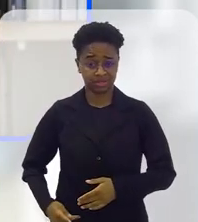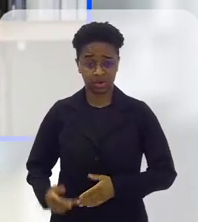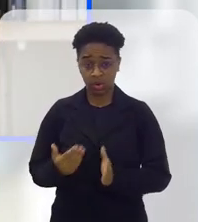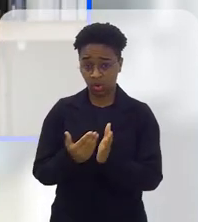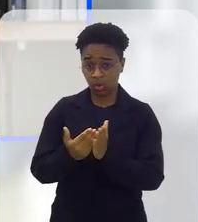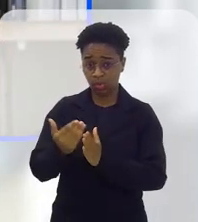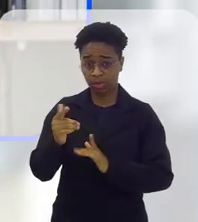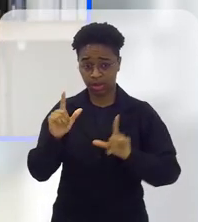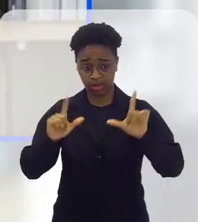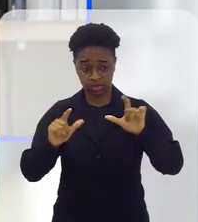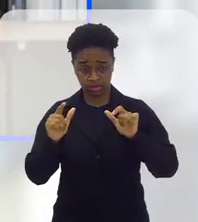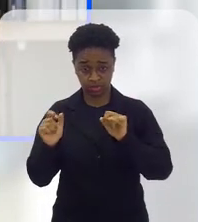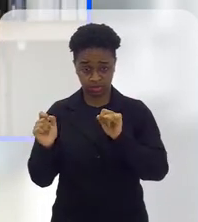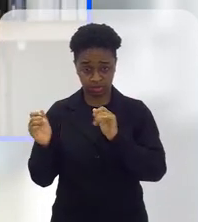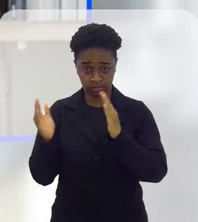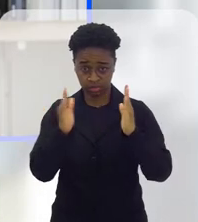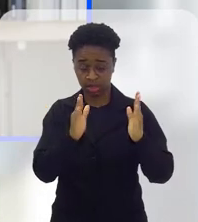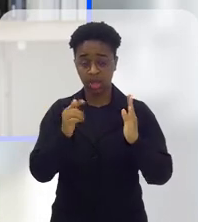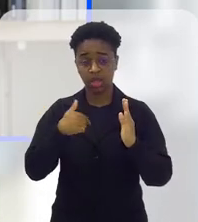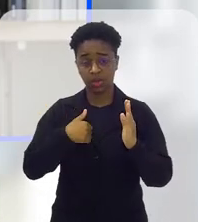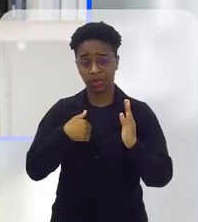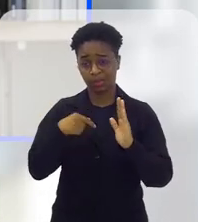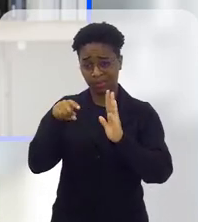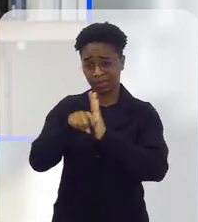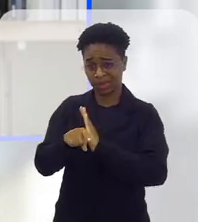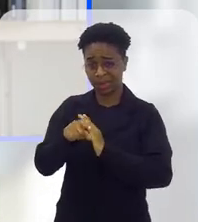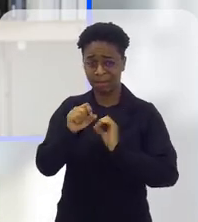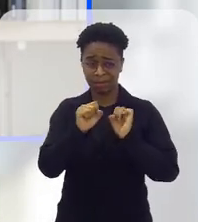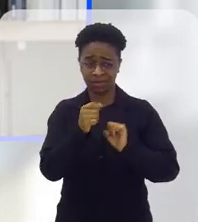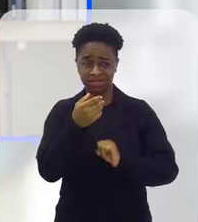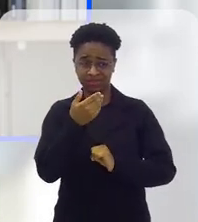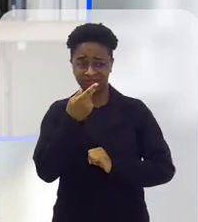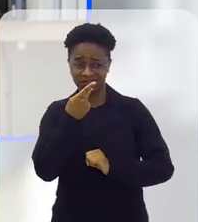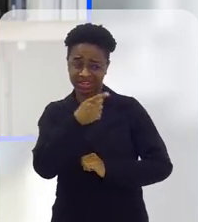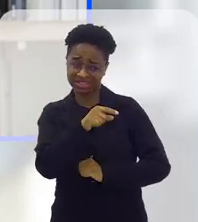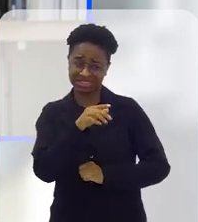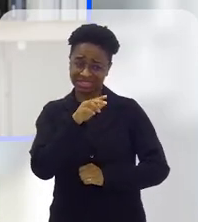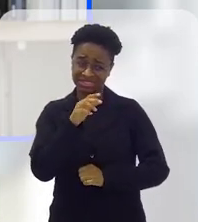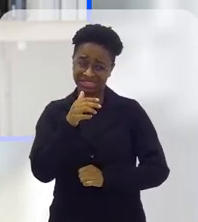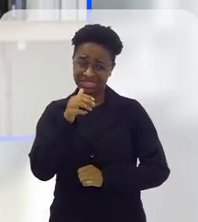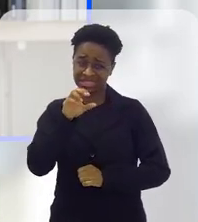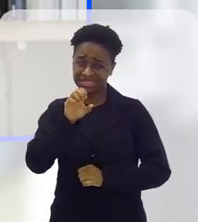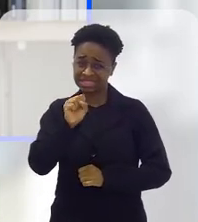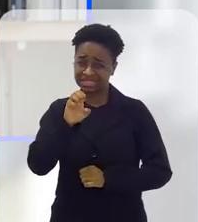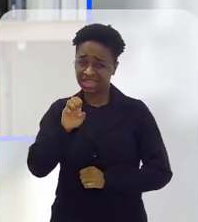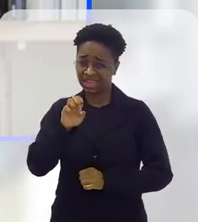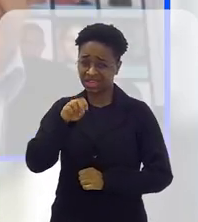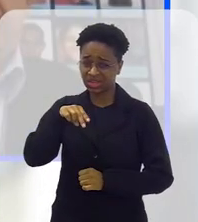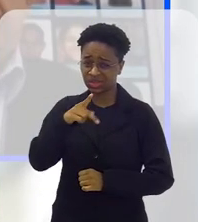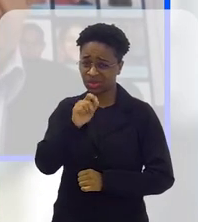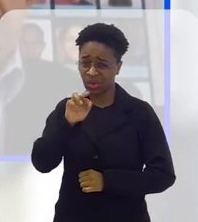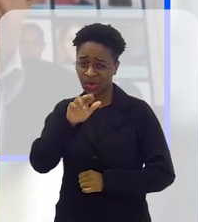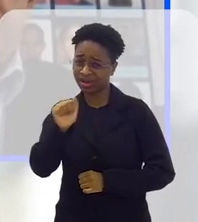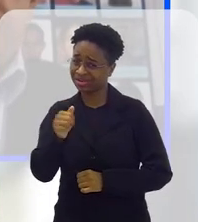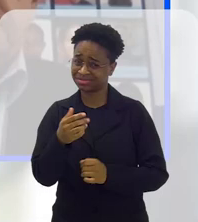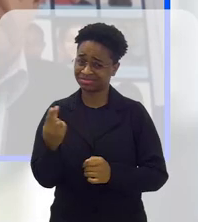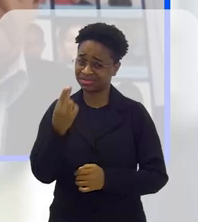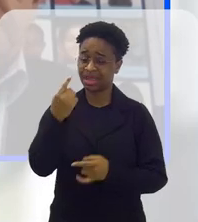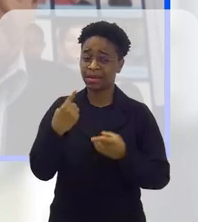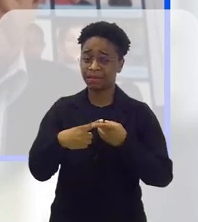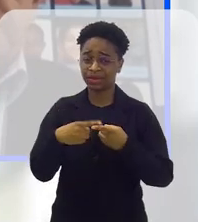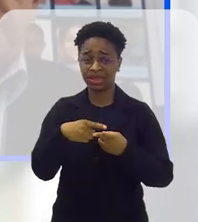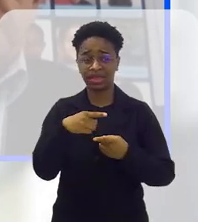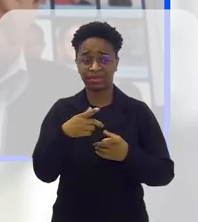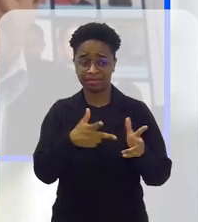no começo do programa eu perguntei se eu poderia não te chamar de senhora, porque visivelmente dá para ver que você é muito jovem. O